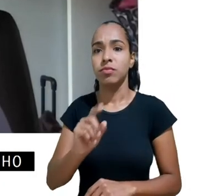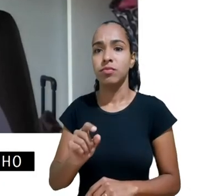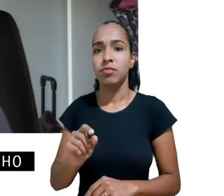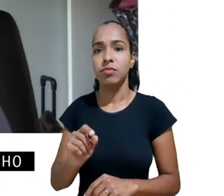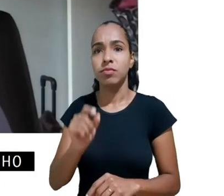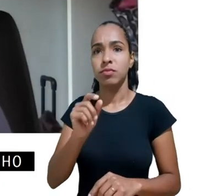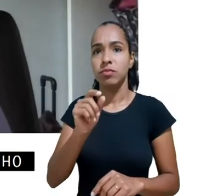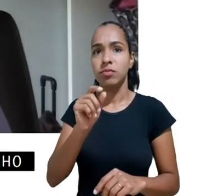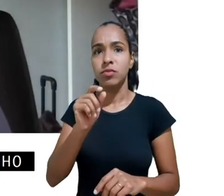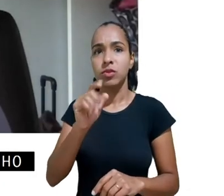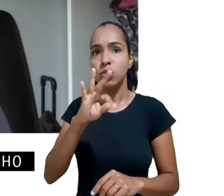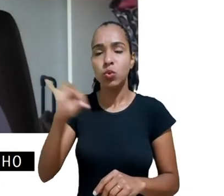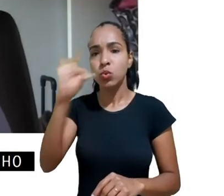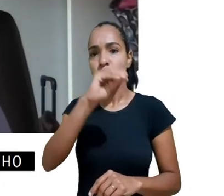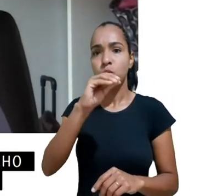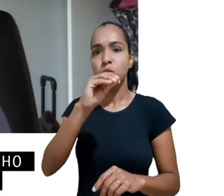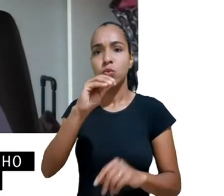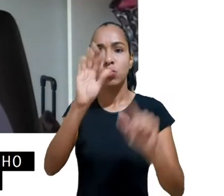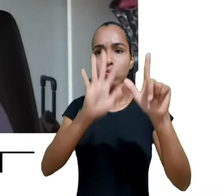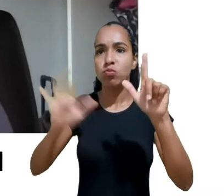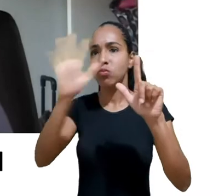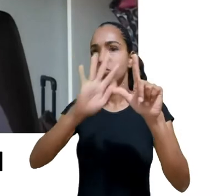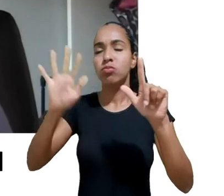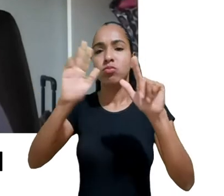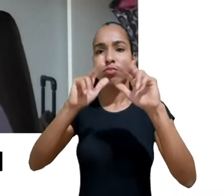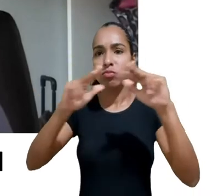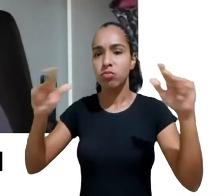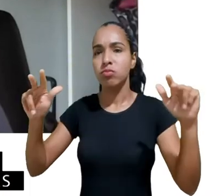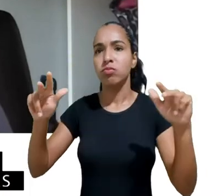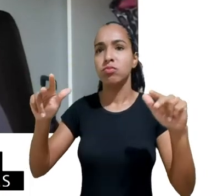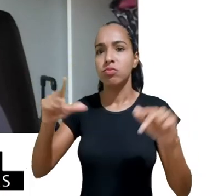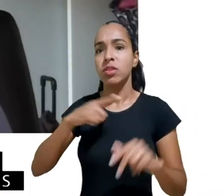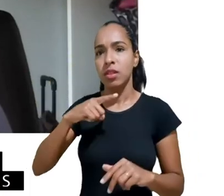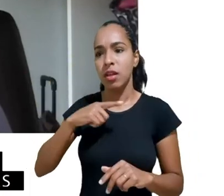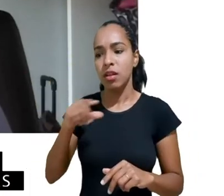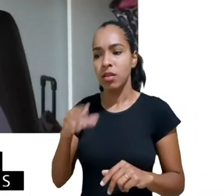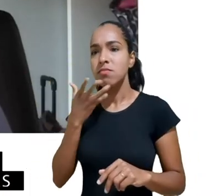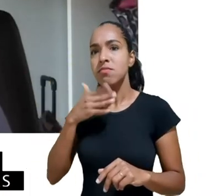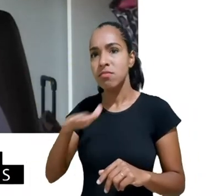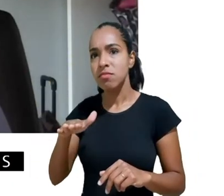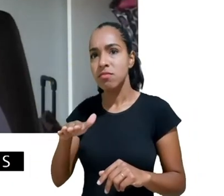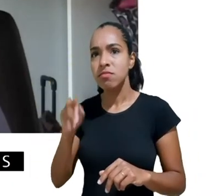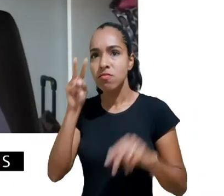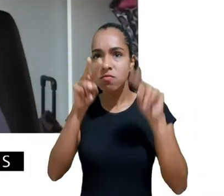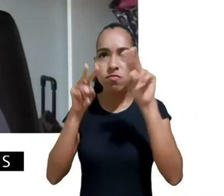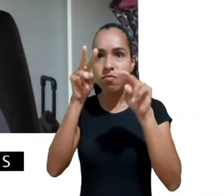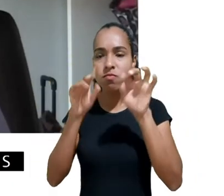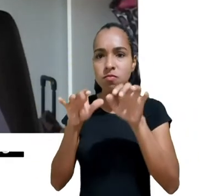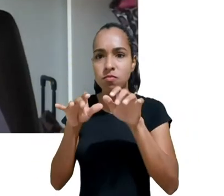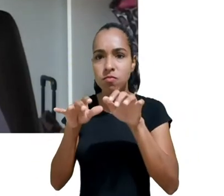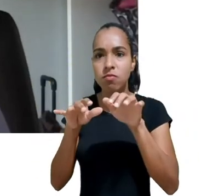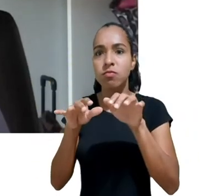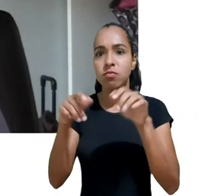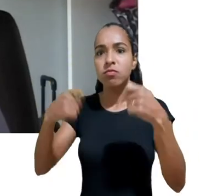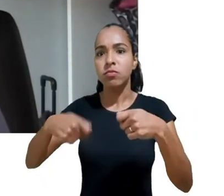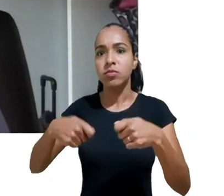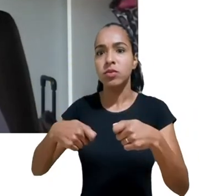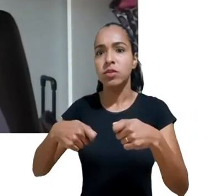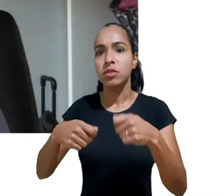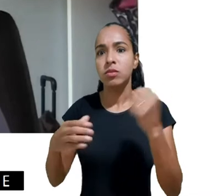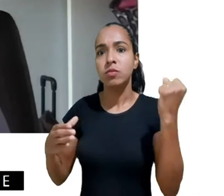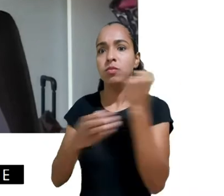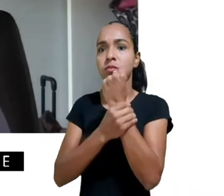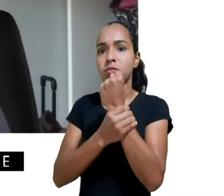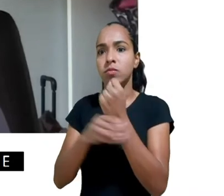deveriam contar com um reforço muito grande na garantia de que esses dados de crianças não vão ser vazados